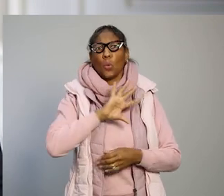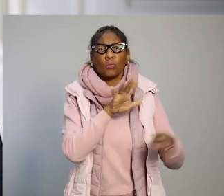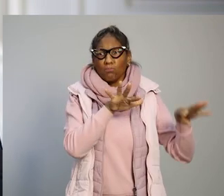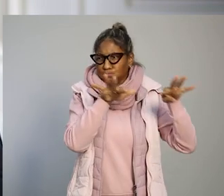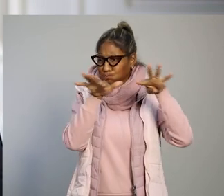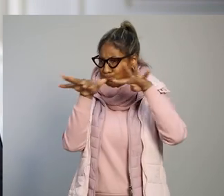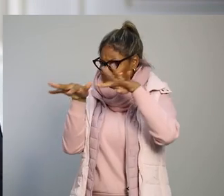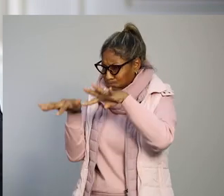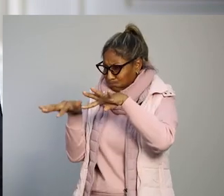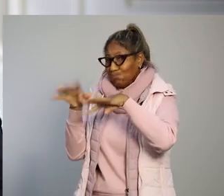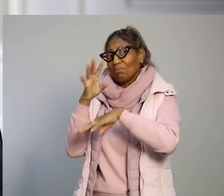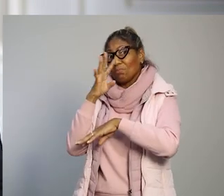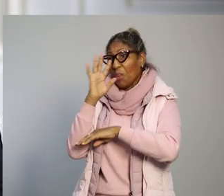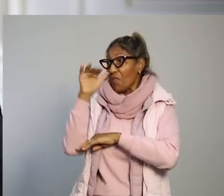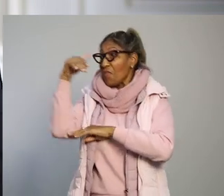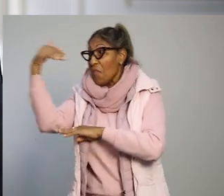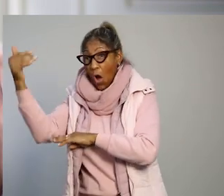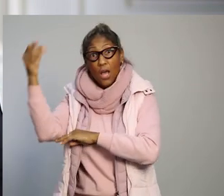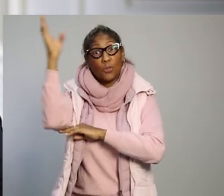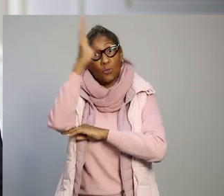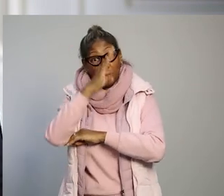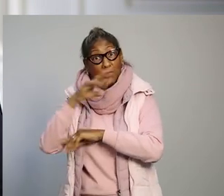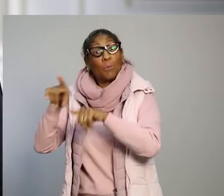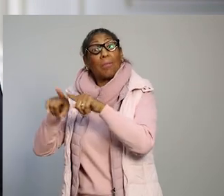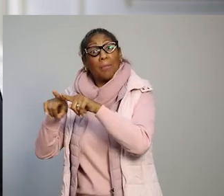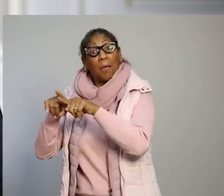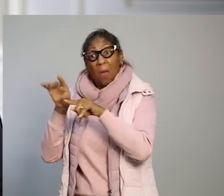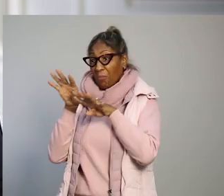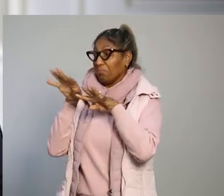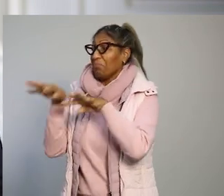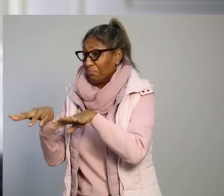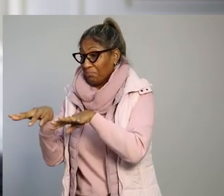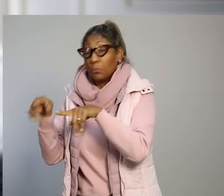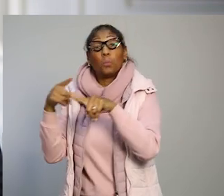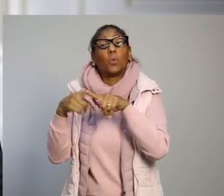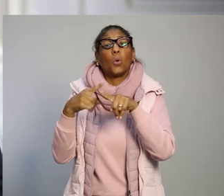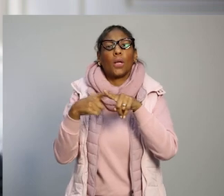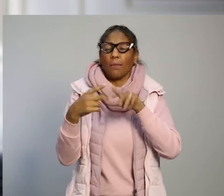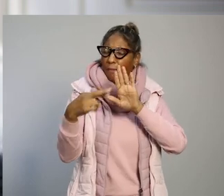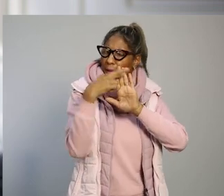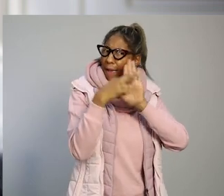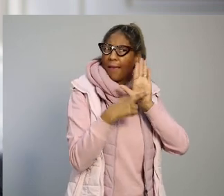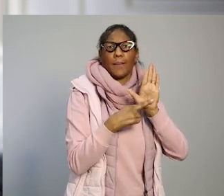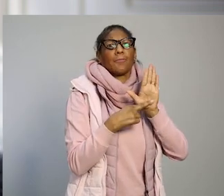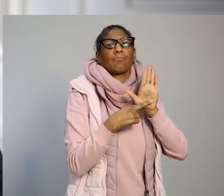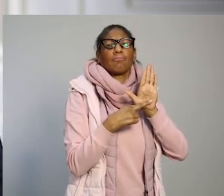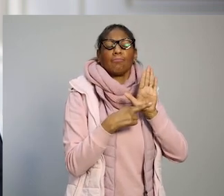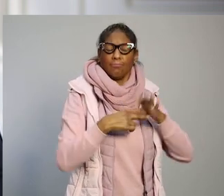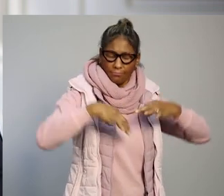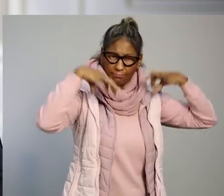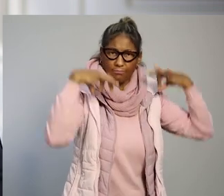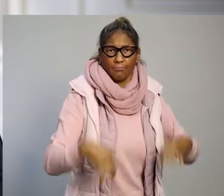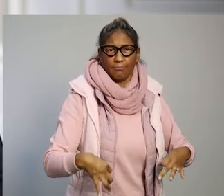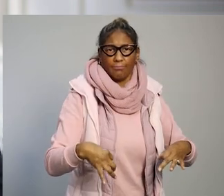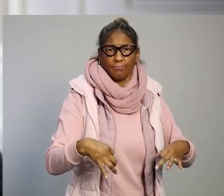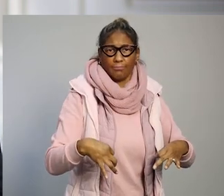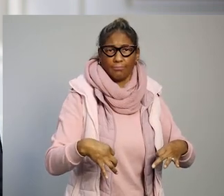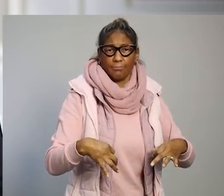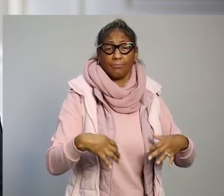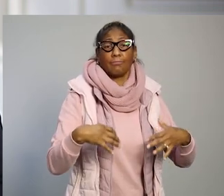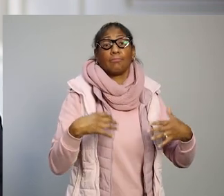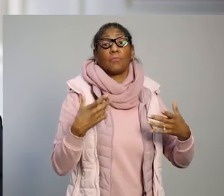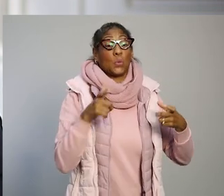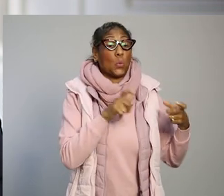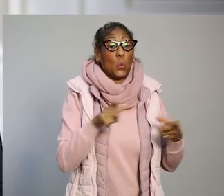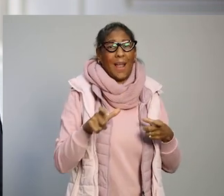notoriedade nacional e internacional, inclusive, justamente por permitir a aplicação de medidas na dose certa,